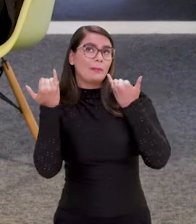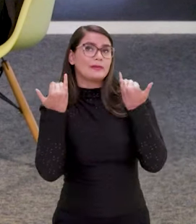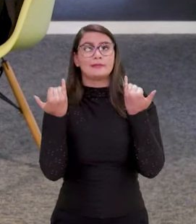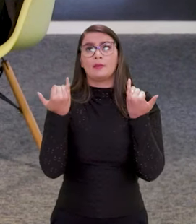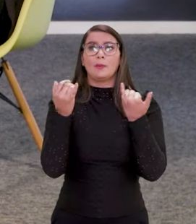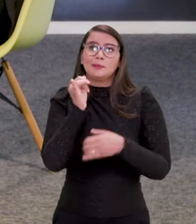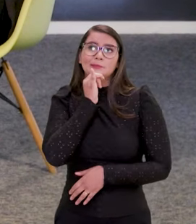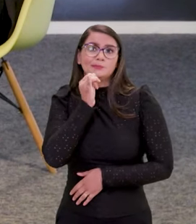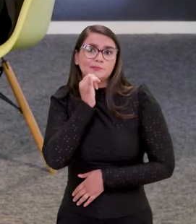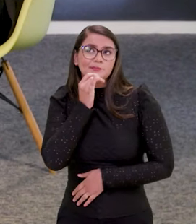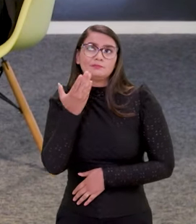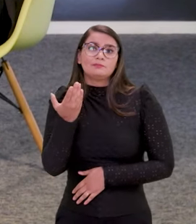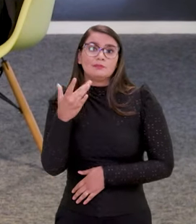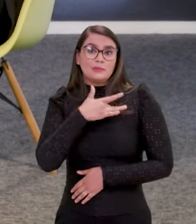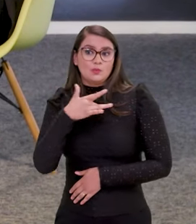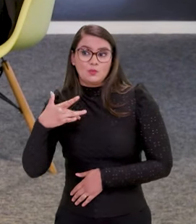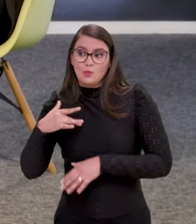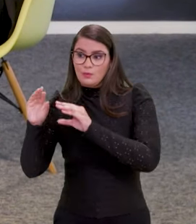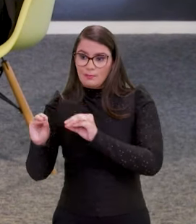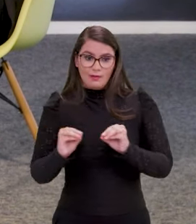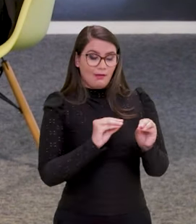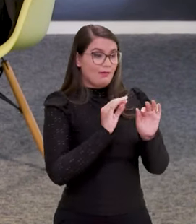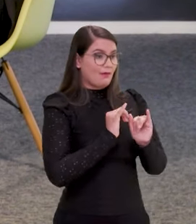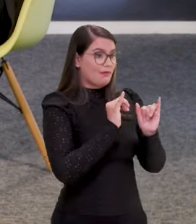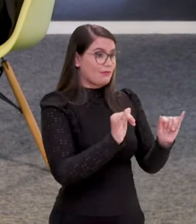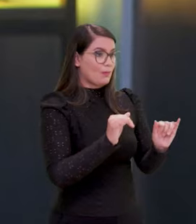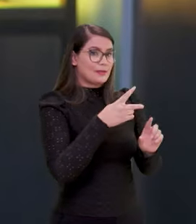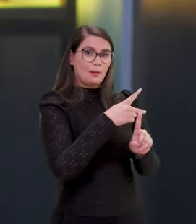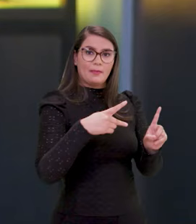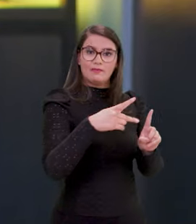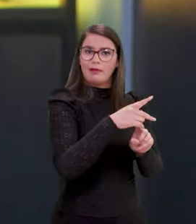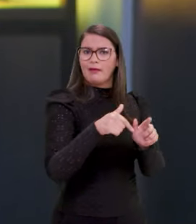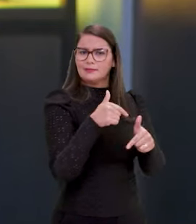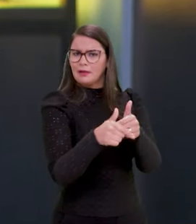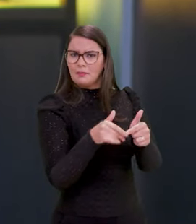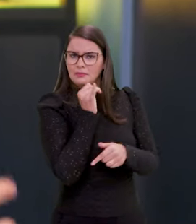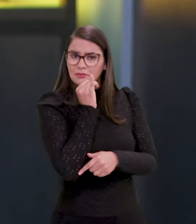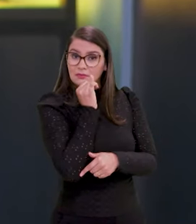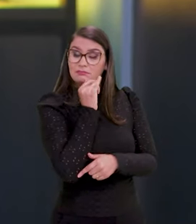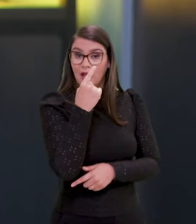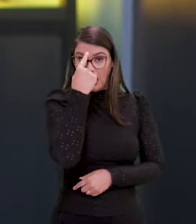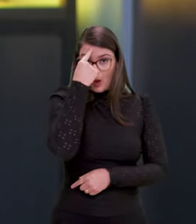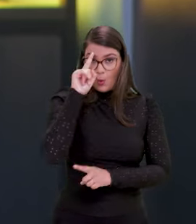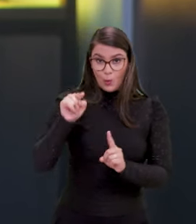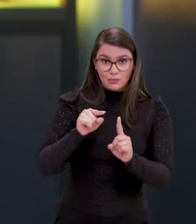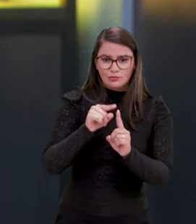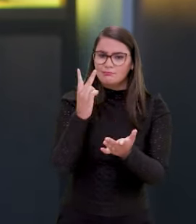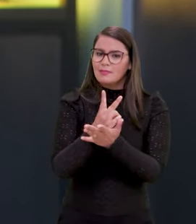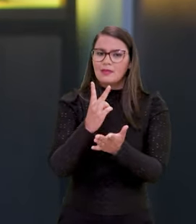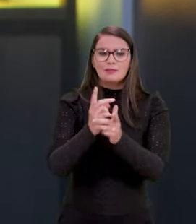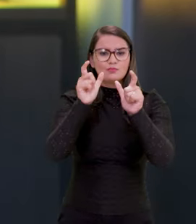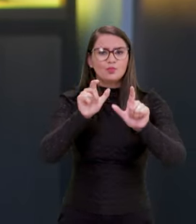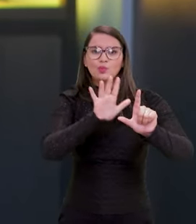pegar uma informação da saúde para levar para uma informação da previdência ou de trabalho. A ideia é que ele, exatamente, encontre no mesmo